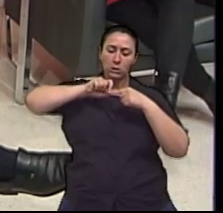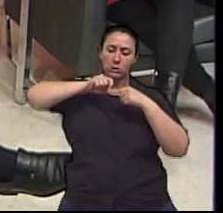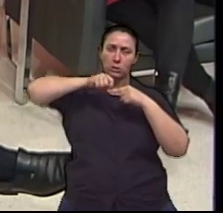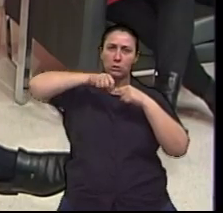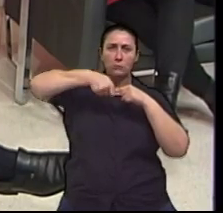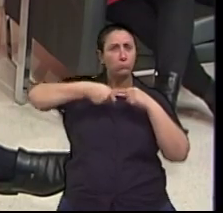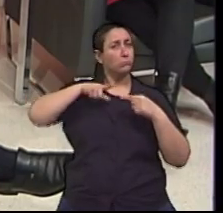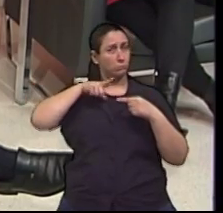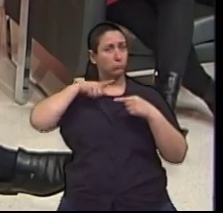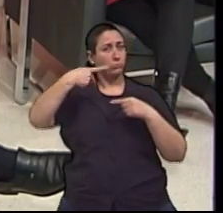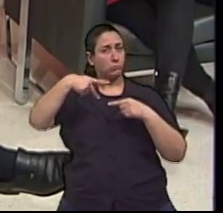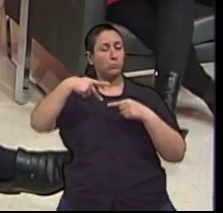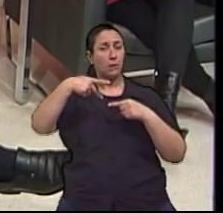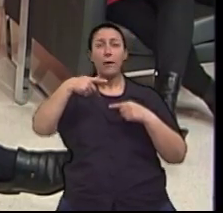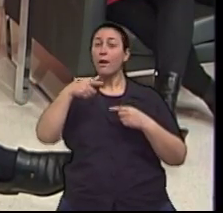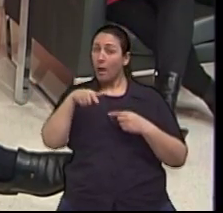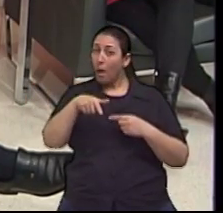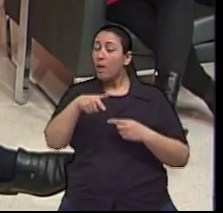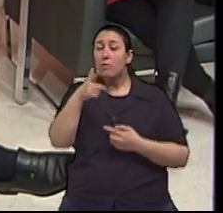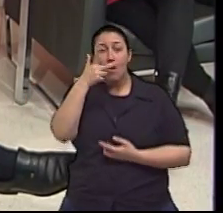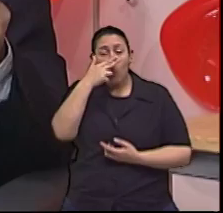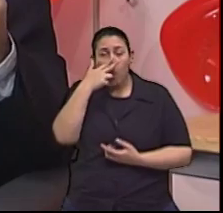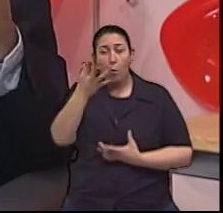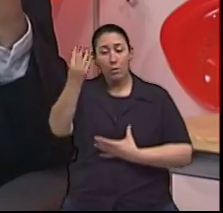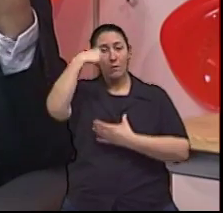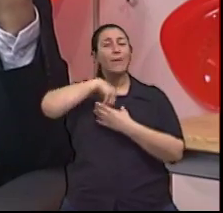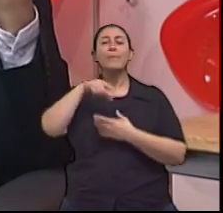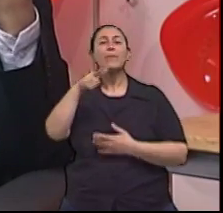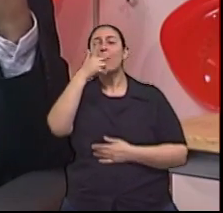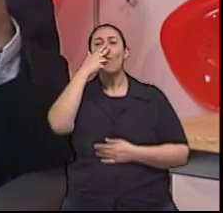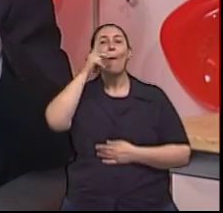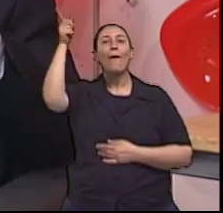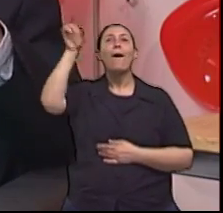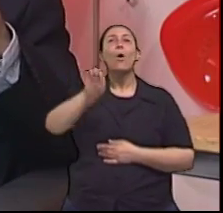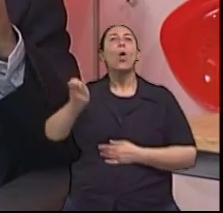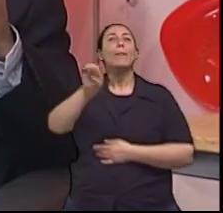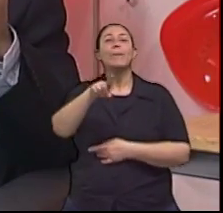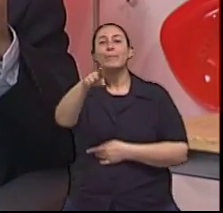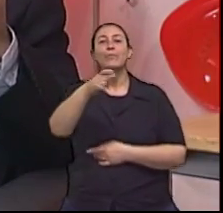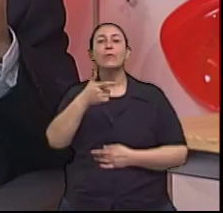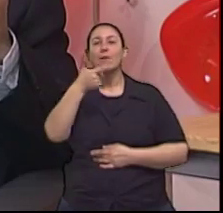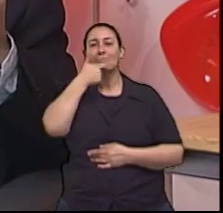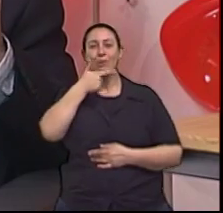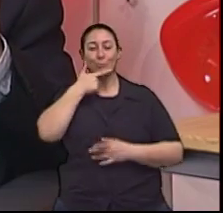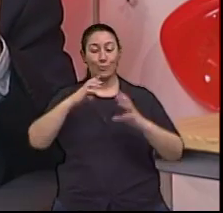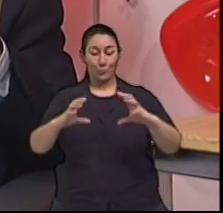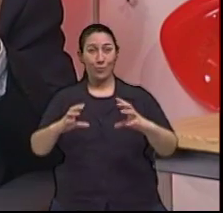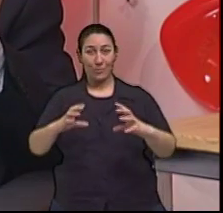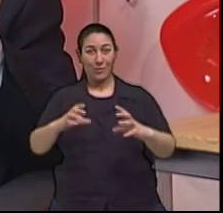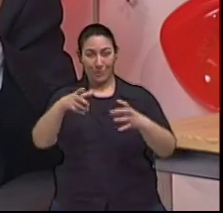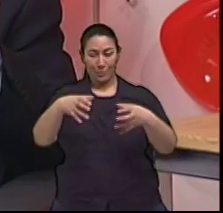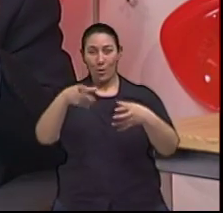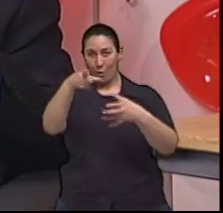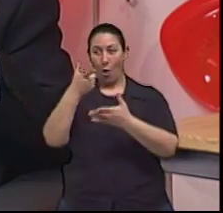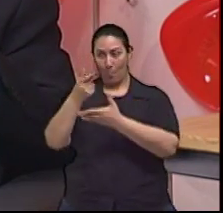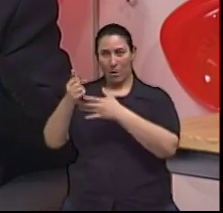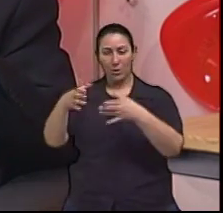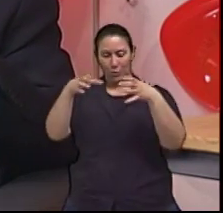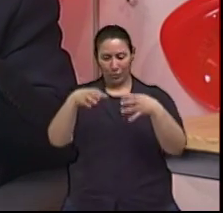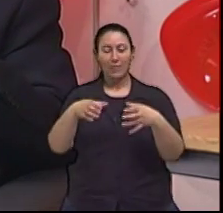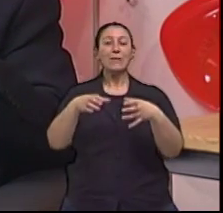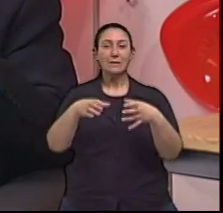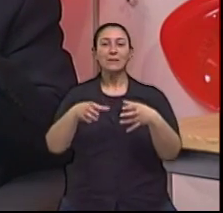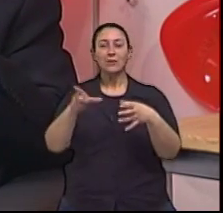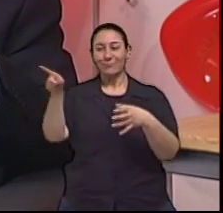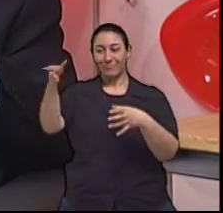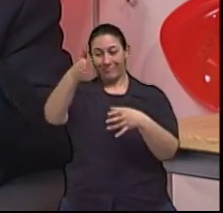europeia, vá ficando assemelhado a um queijo suíço. Muito bem poderia ser o nosso queijo colonial, aquele que já está mais curtido, fica mais furadinho.